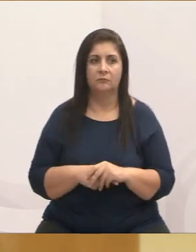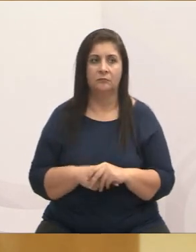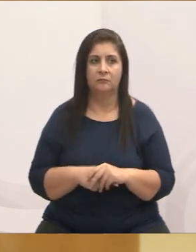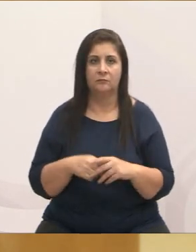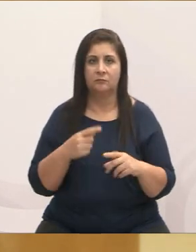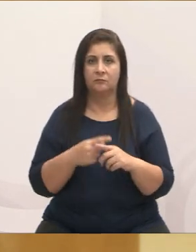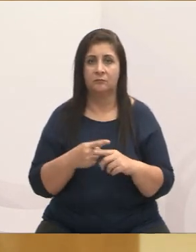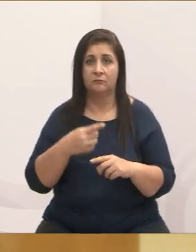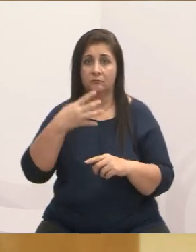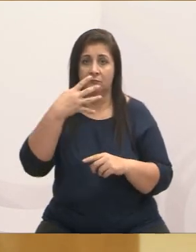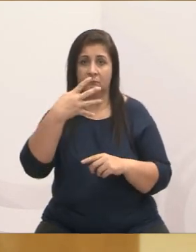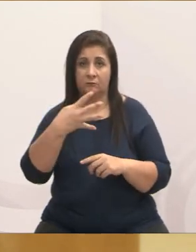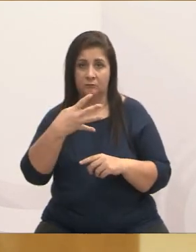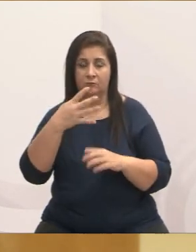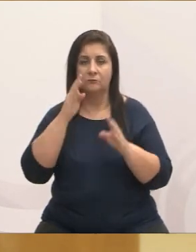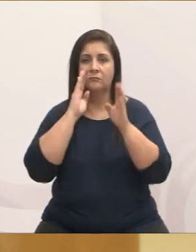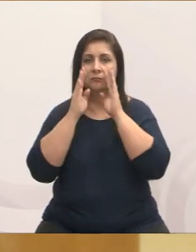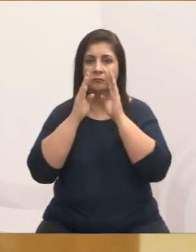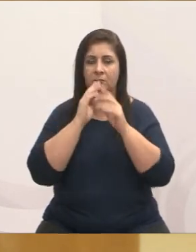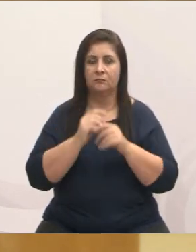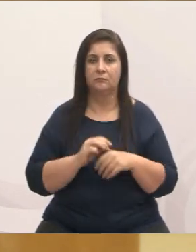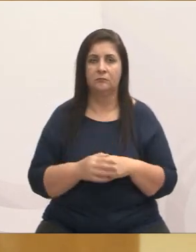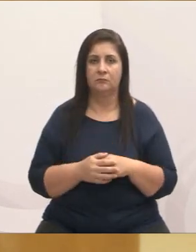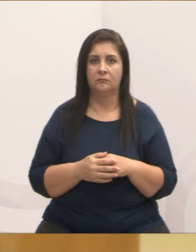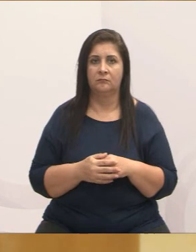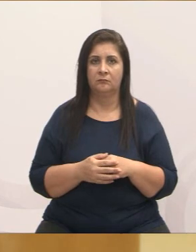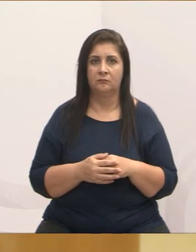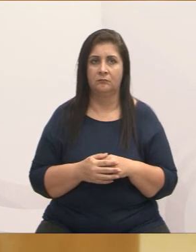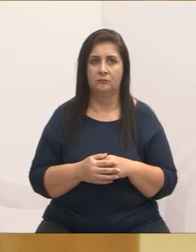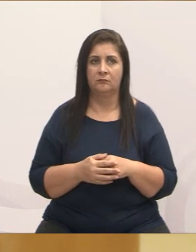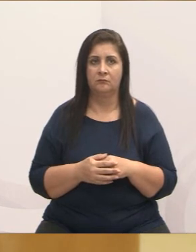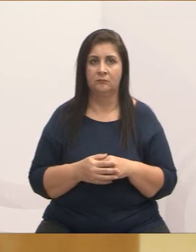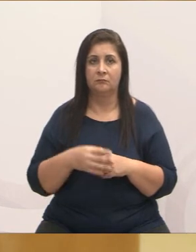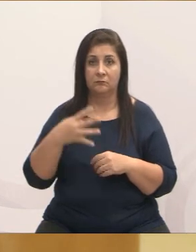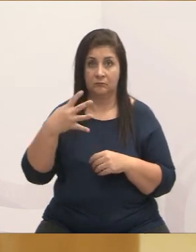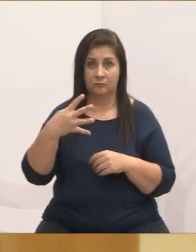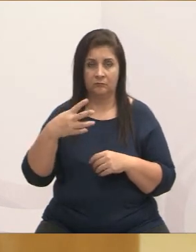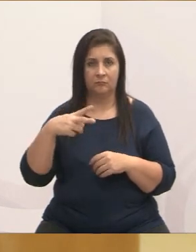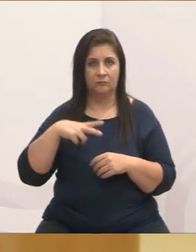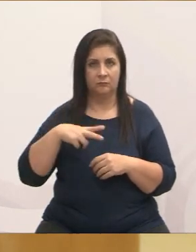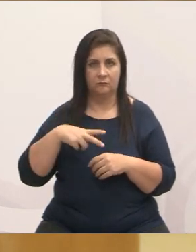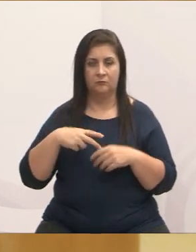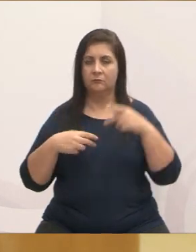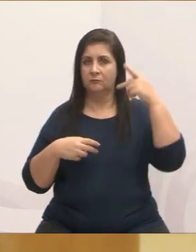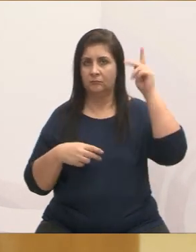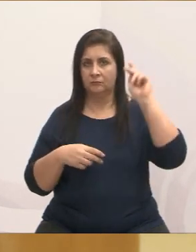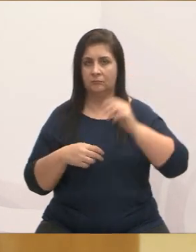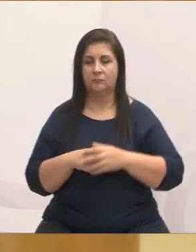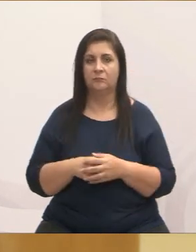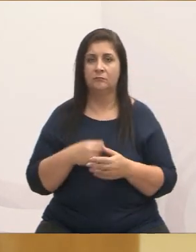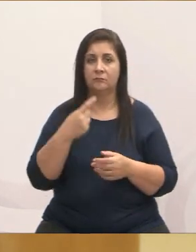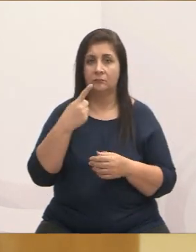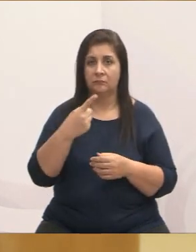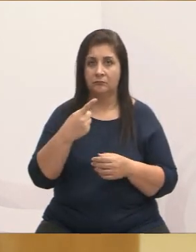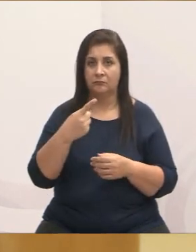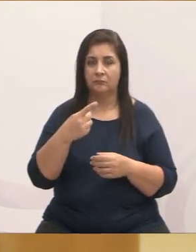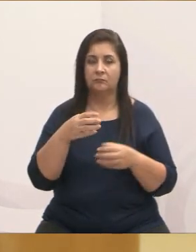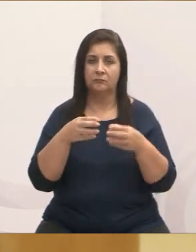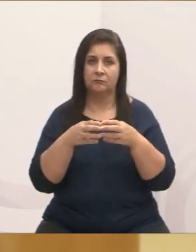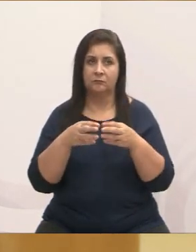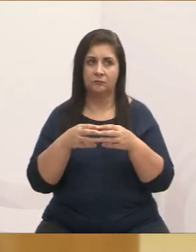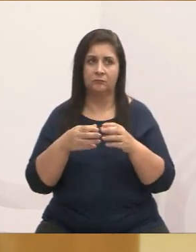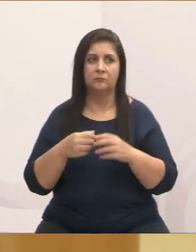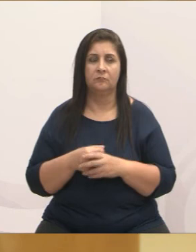quatro faces, eu tenho uma página, aliás, tenho quatro faces pessoais, eu tenho uma página da ONG Patas da Amizade, eu tenho uma